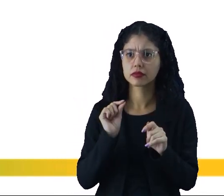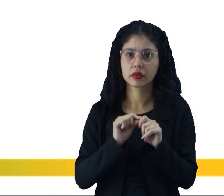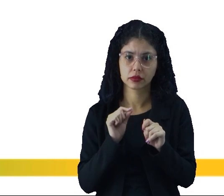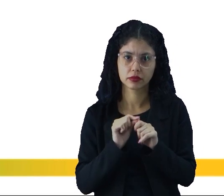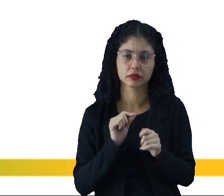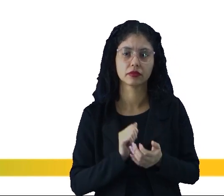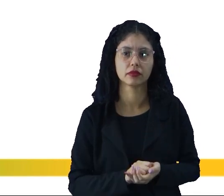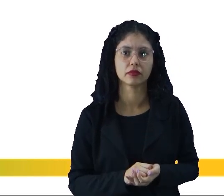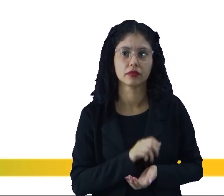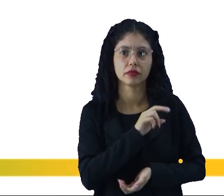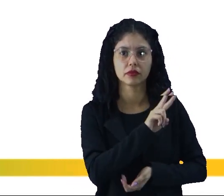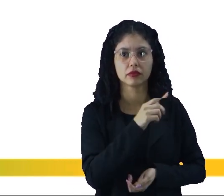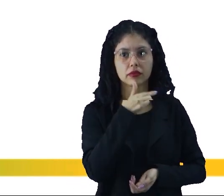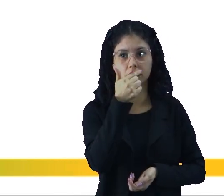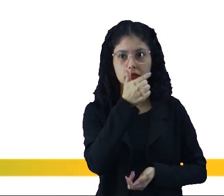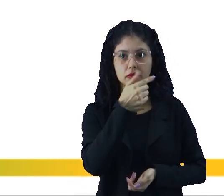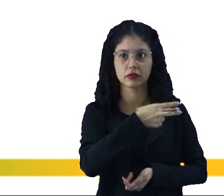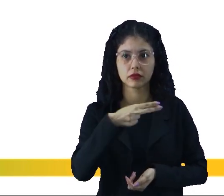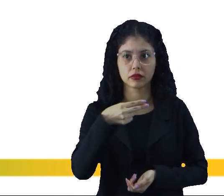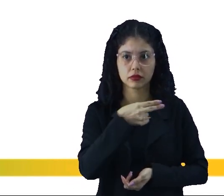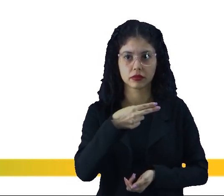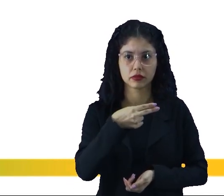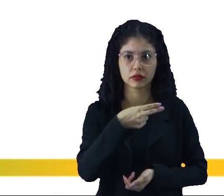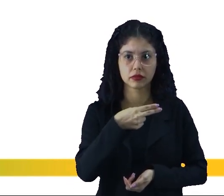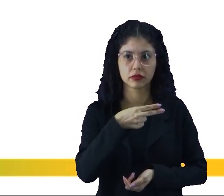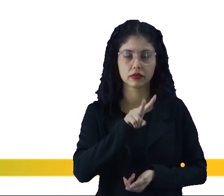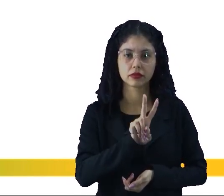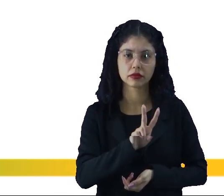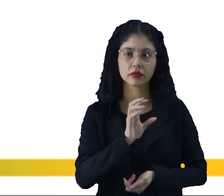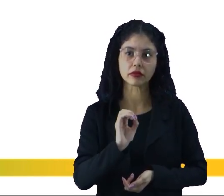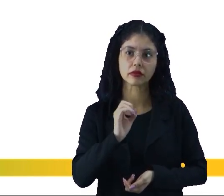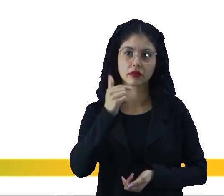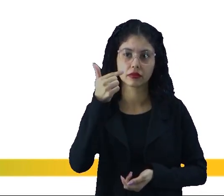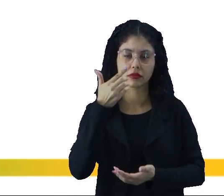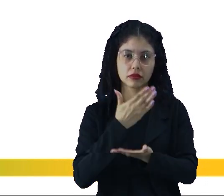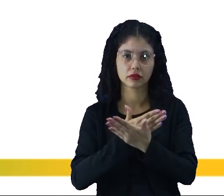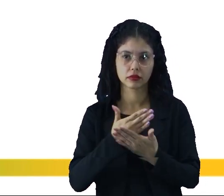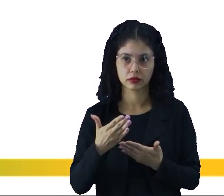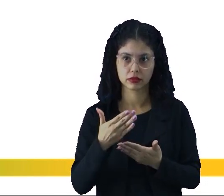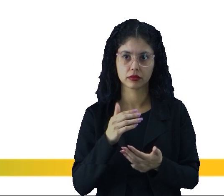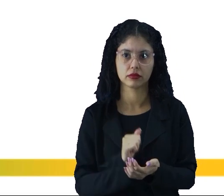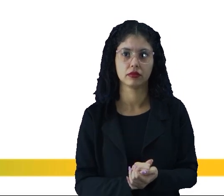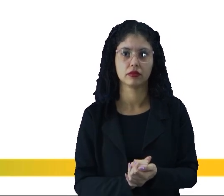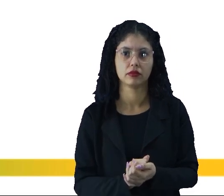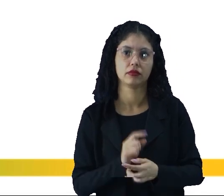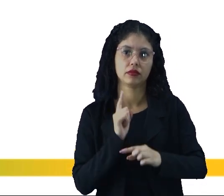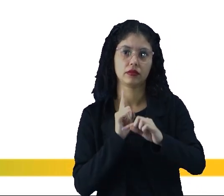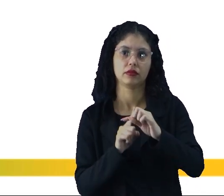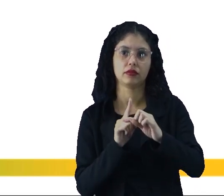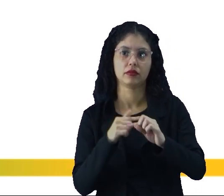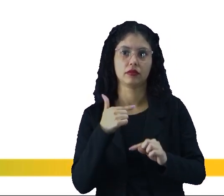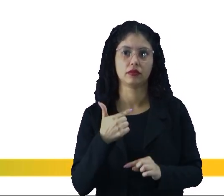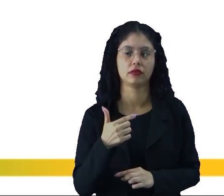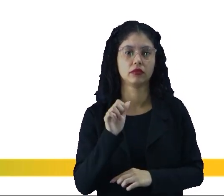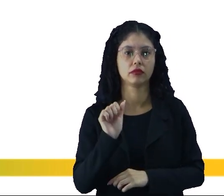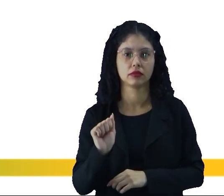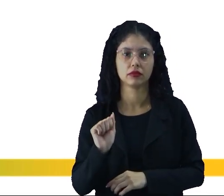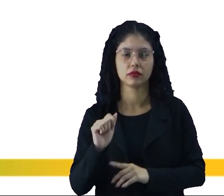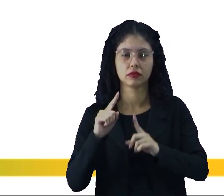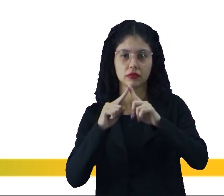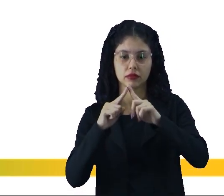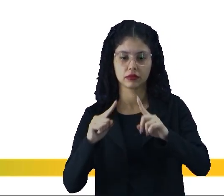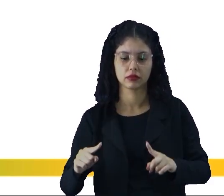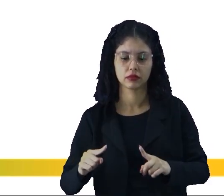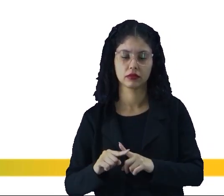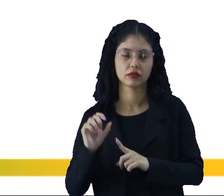ele faz? V ao quadrado de velocidade final igual a velocidade inicial ao quadrado, mais duas